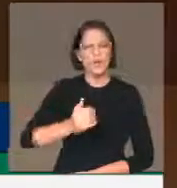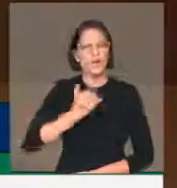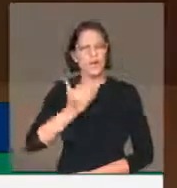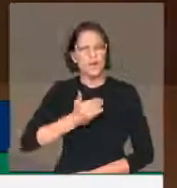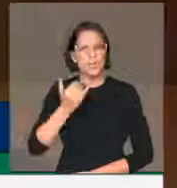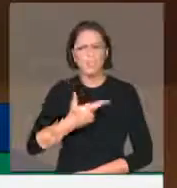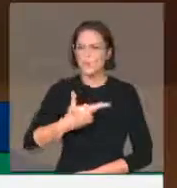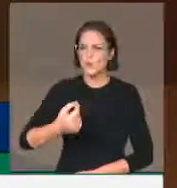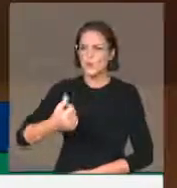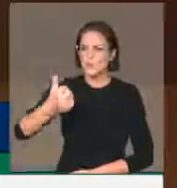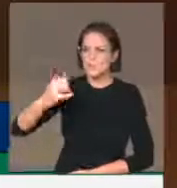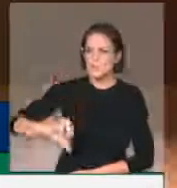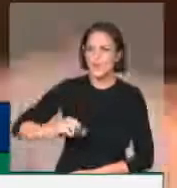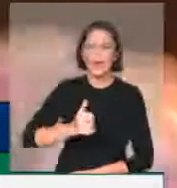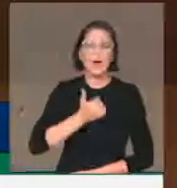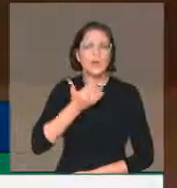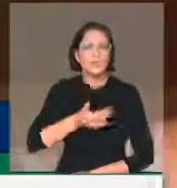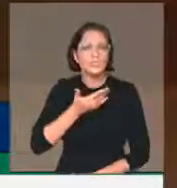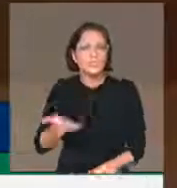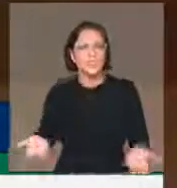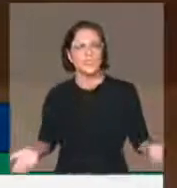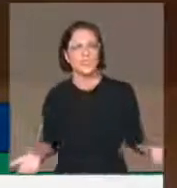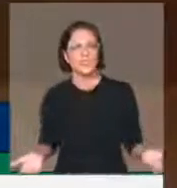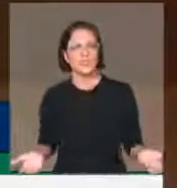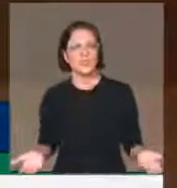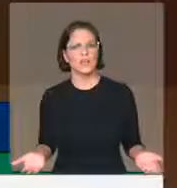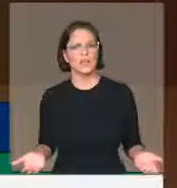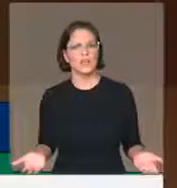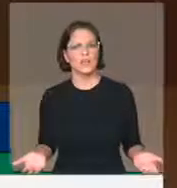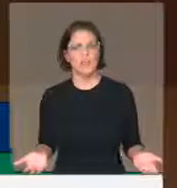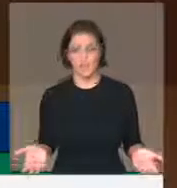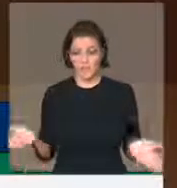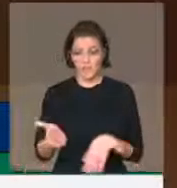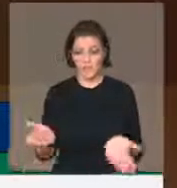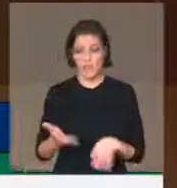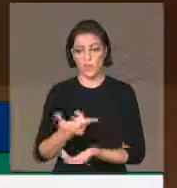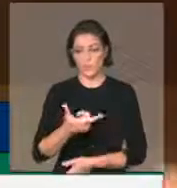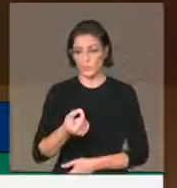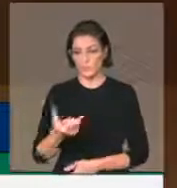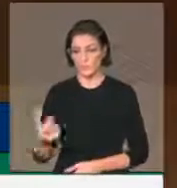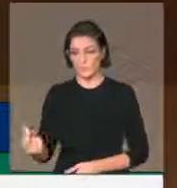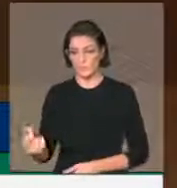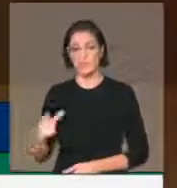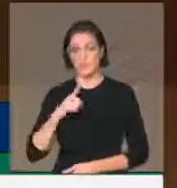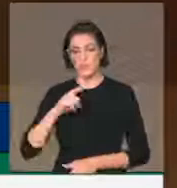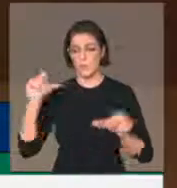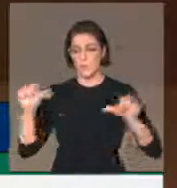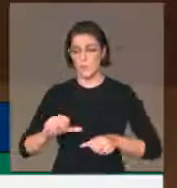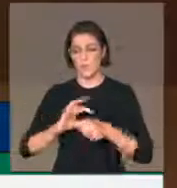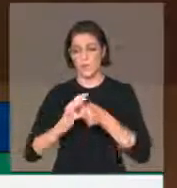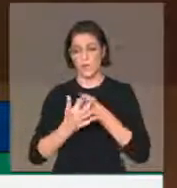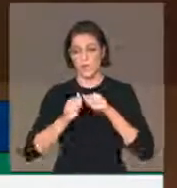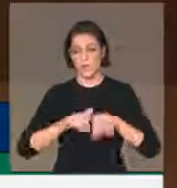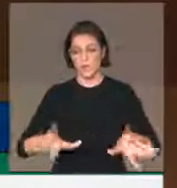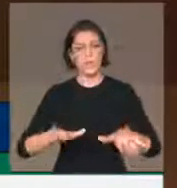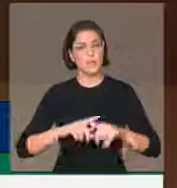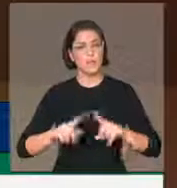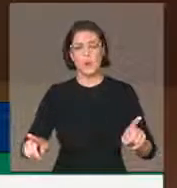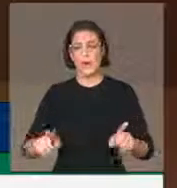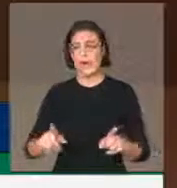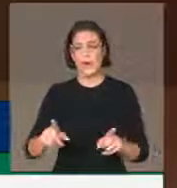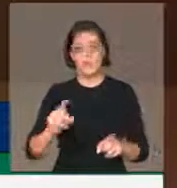não funcionou em 2019 e mesmo que não fosse essa pandemia agora, não funcionaria para a economia brasileira.